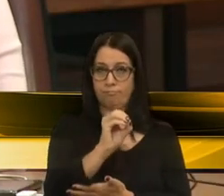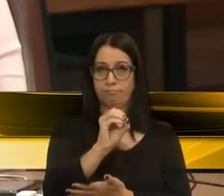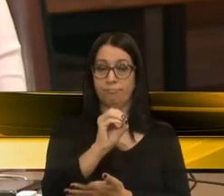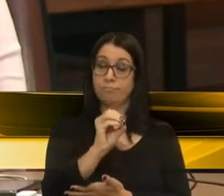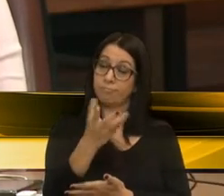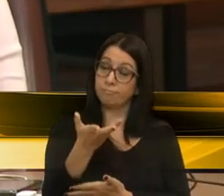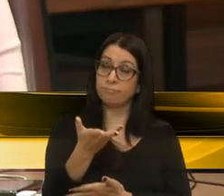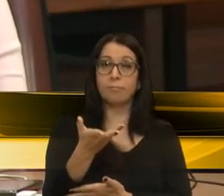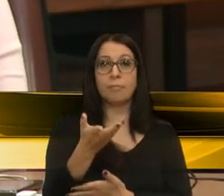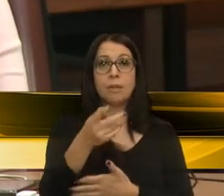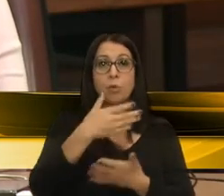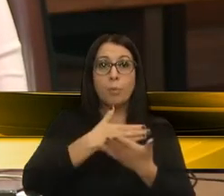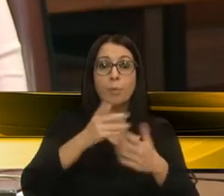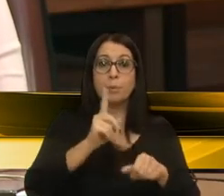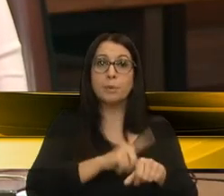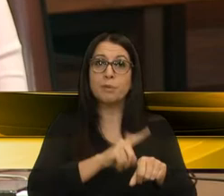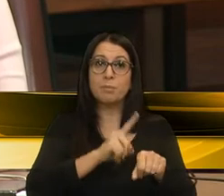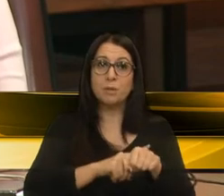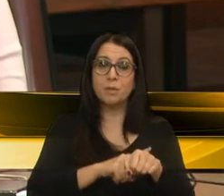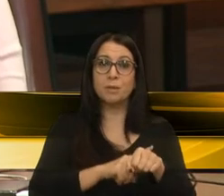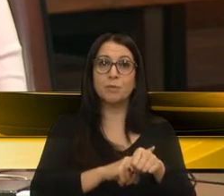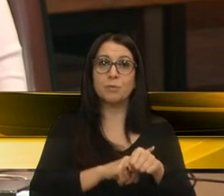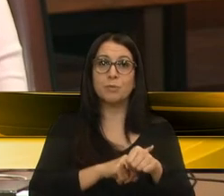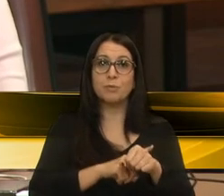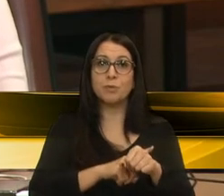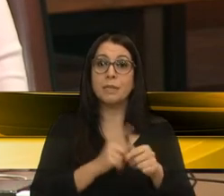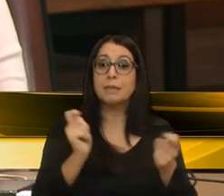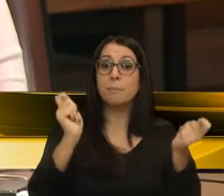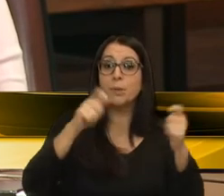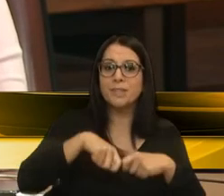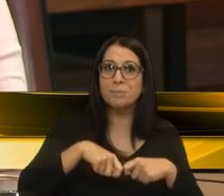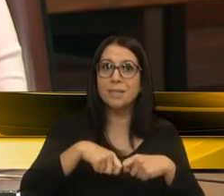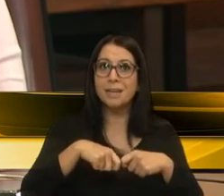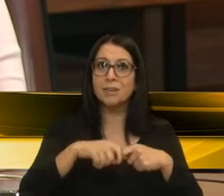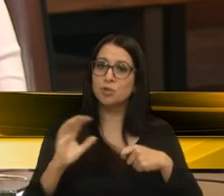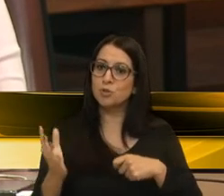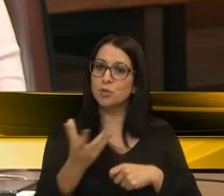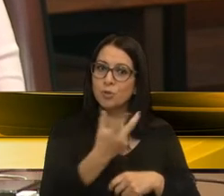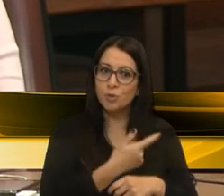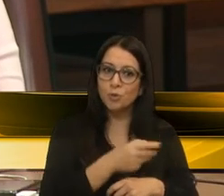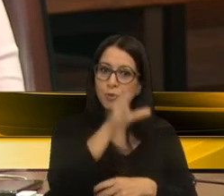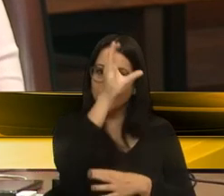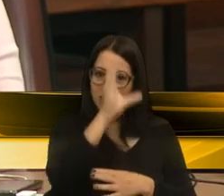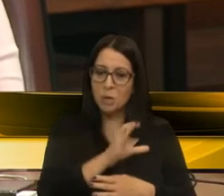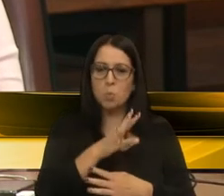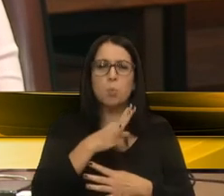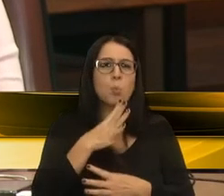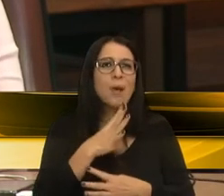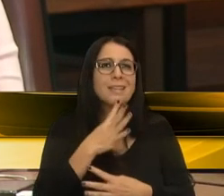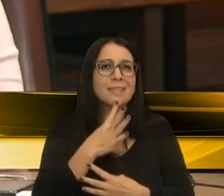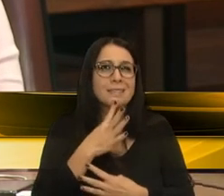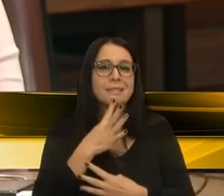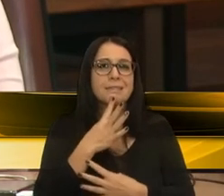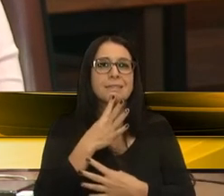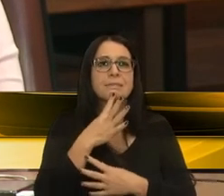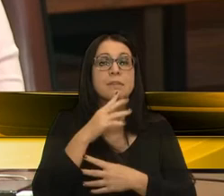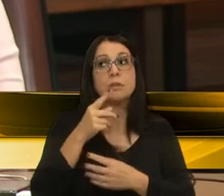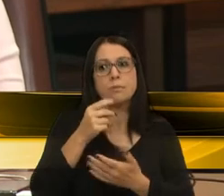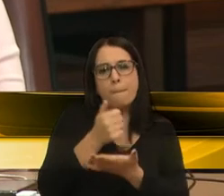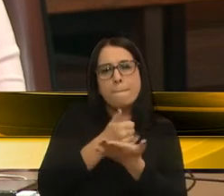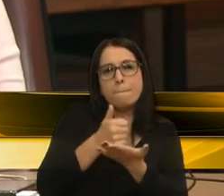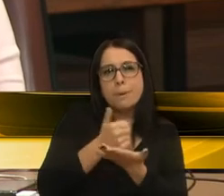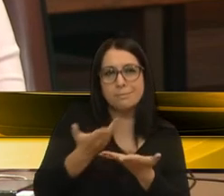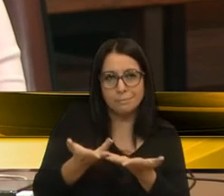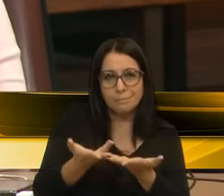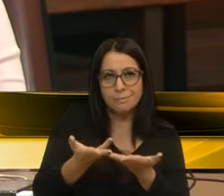no entanto, a partir do momento que a gente dá a possibilidade de todo cidadão conhecer, pelo menos, o básico